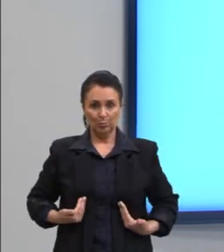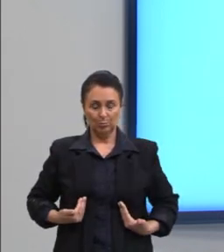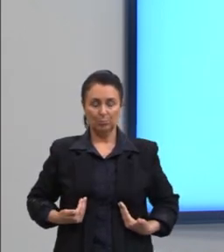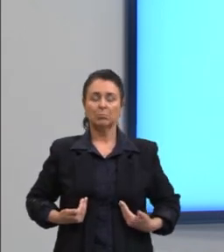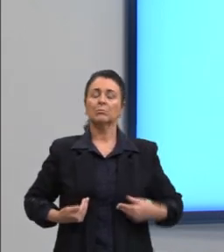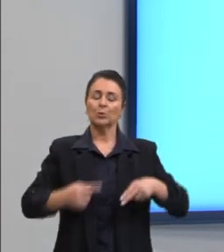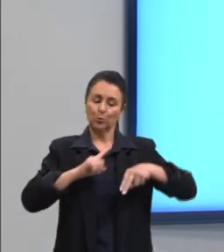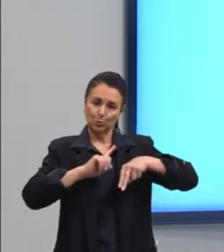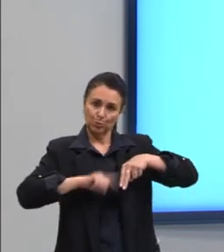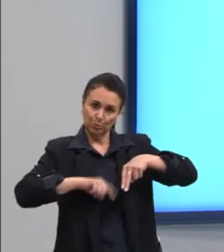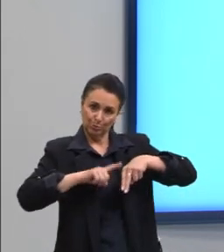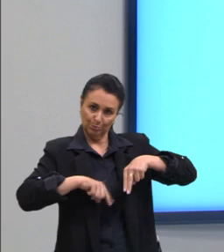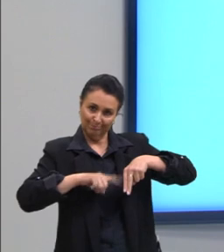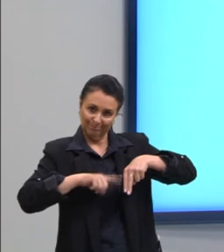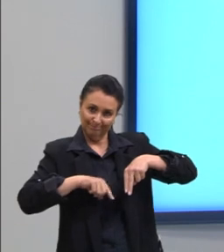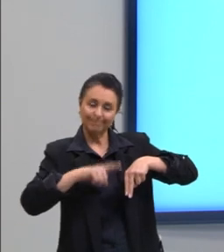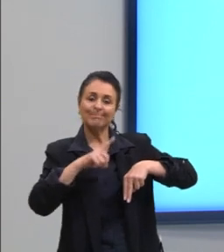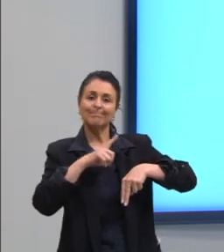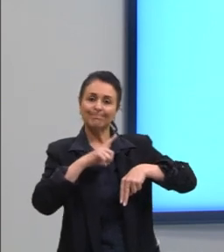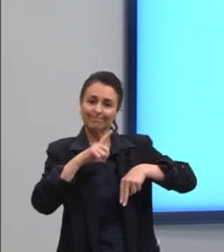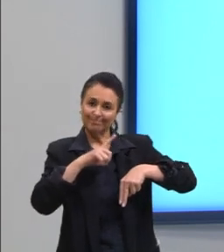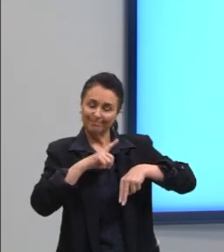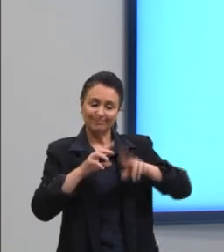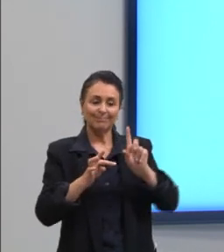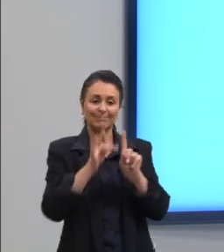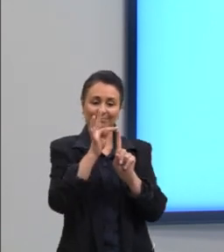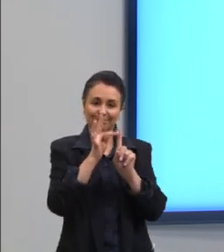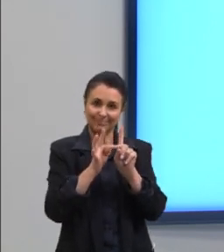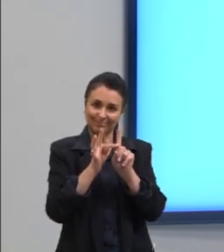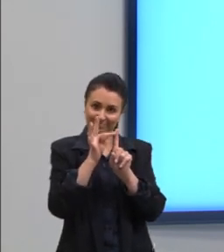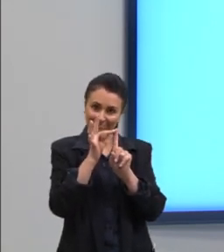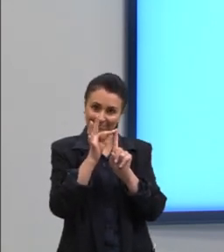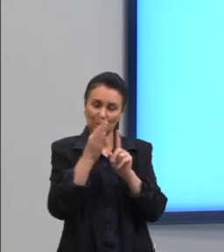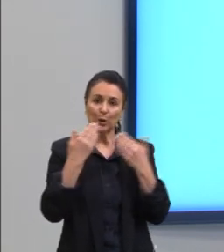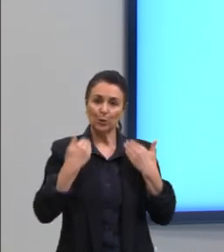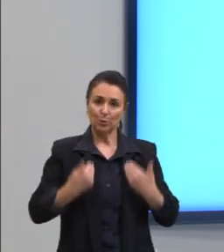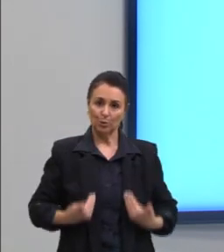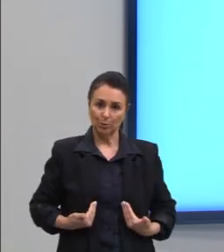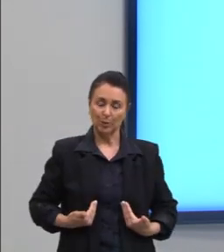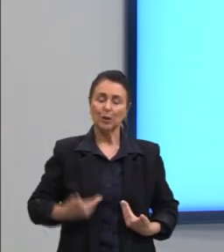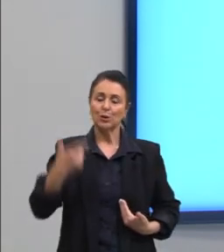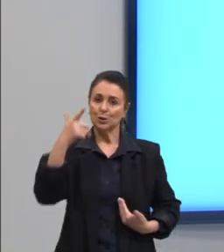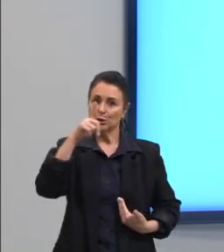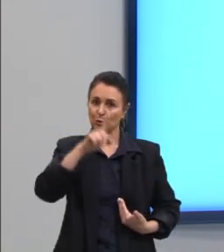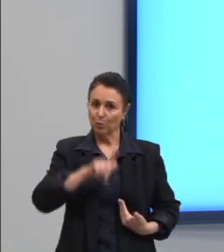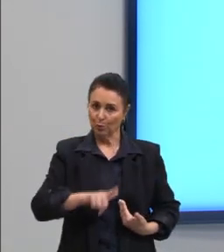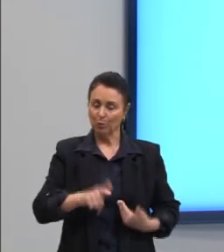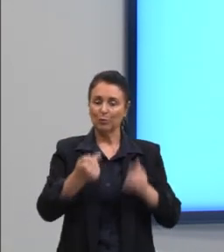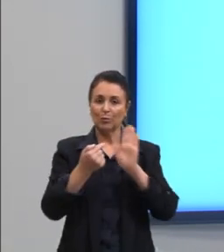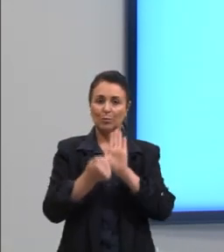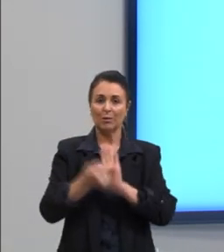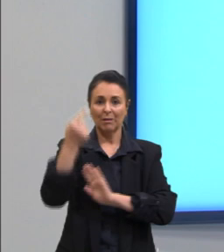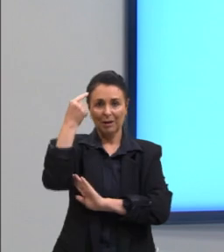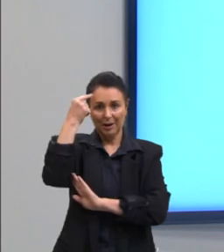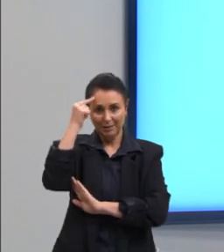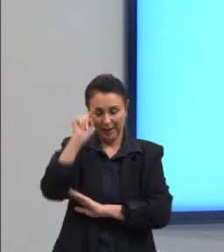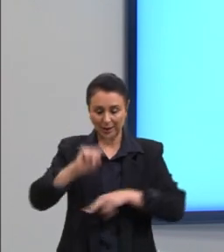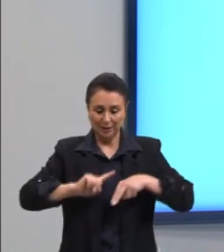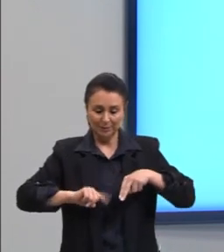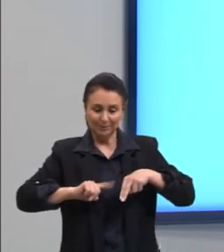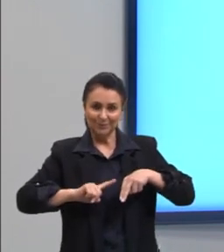naturais números naturais então falei antes salientei reafirmei a ideia dos números naturais